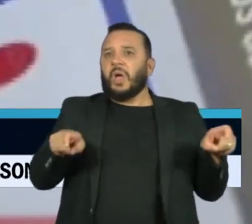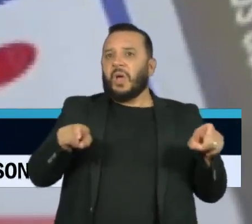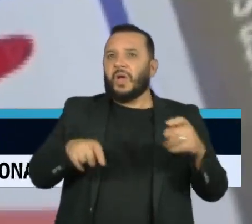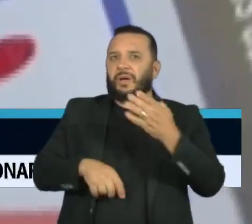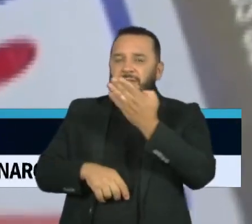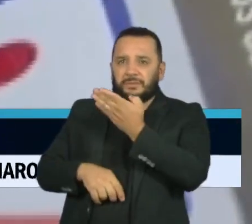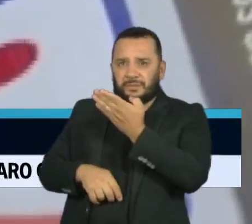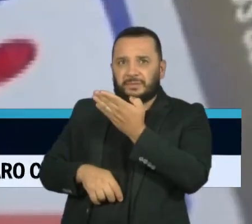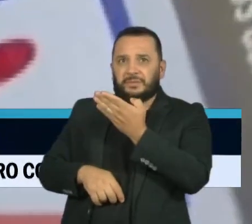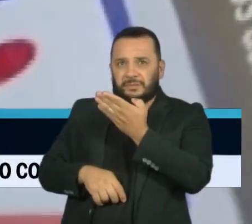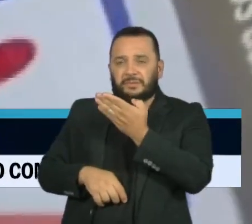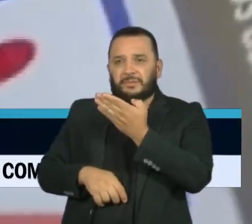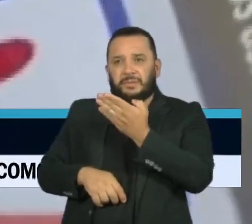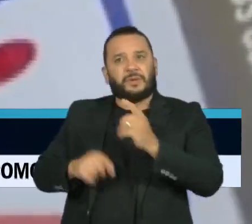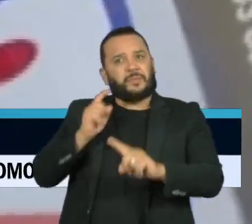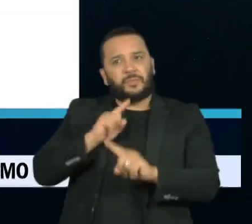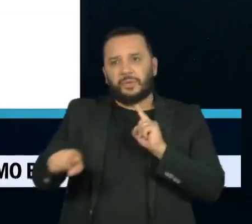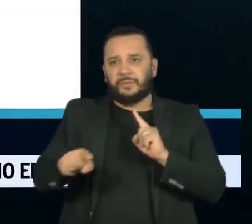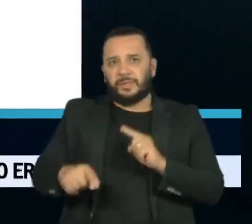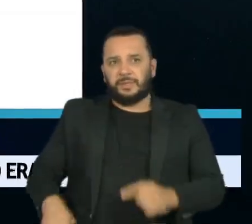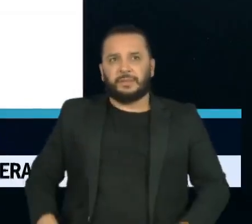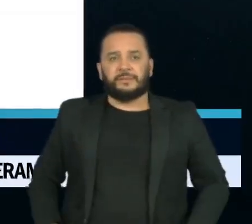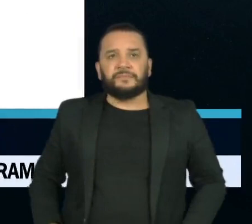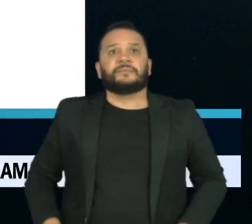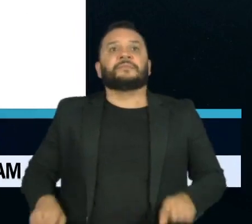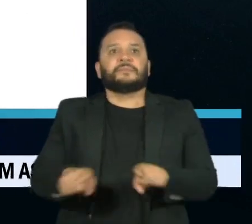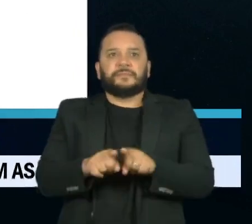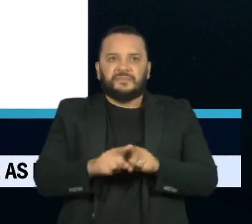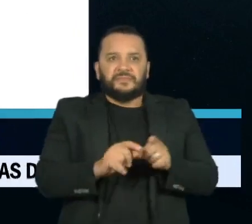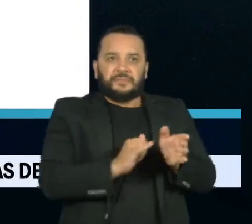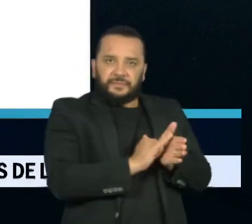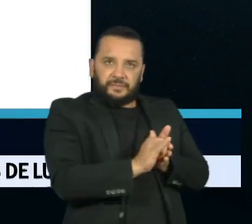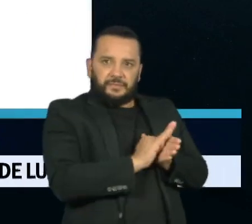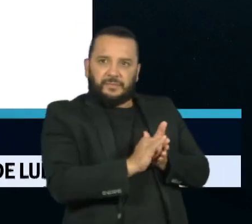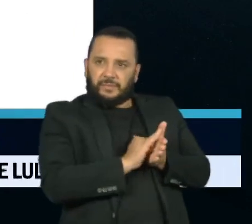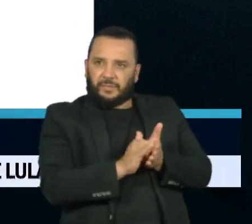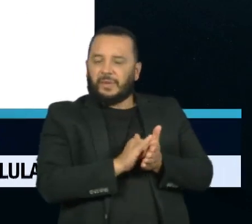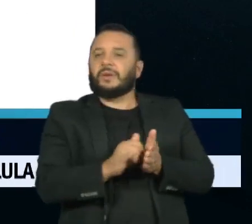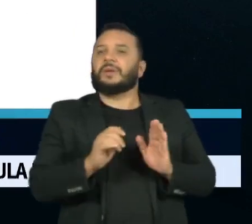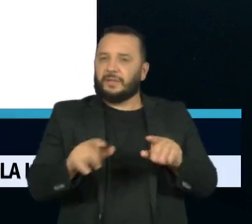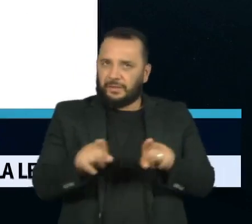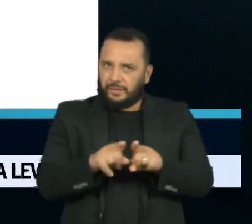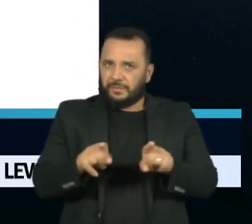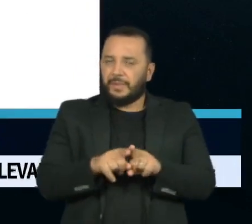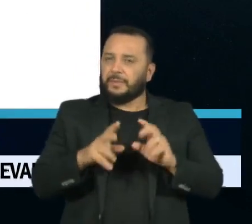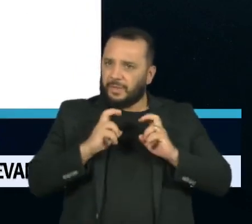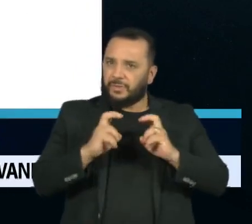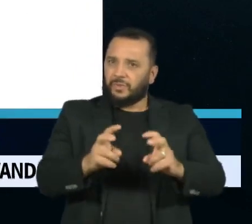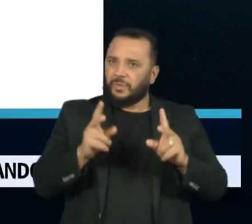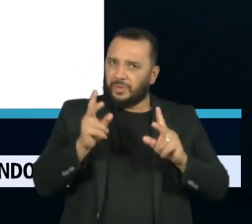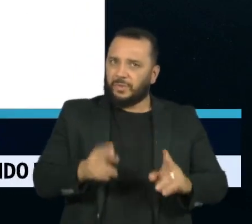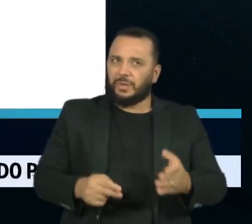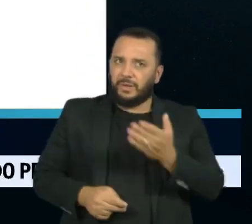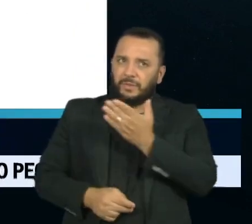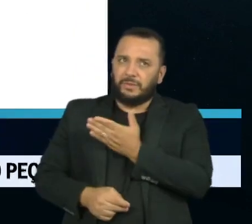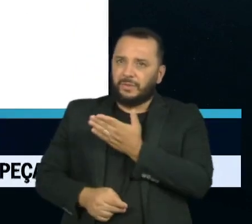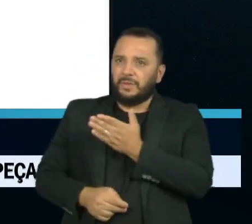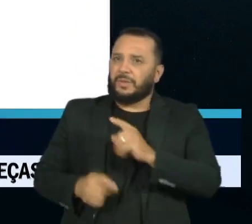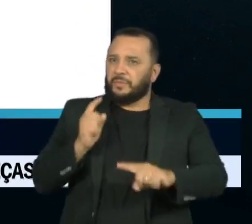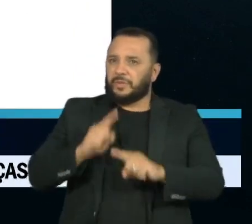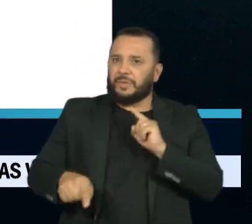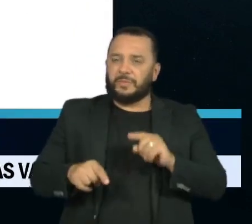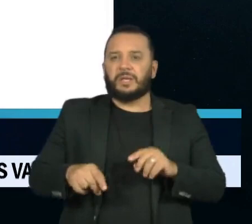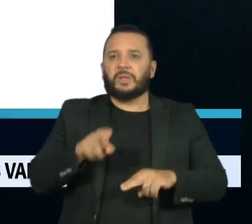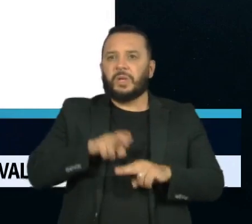abertas entre as atitudes proibidas. Em Nova Iorque, o metrô adotou uma medida parecida, espalhando cartazes com a